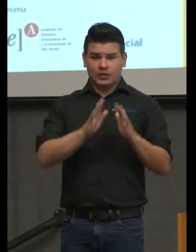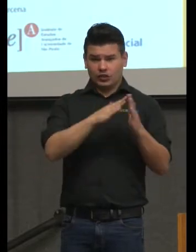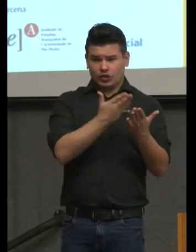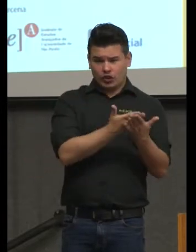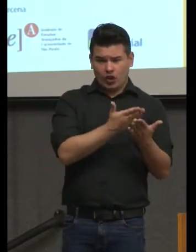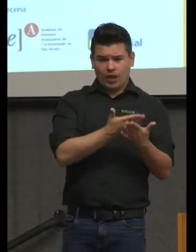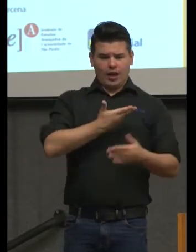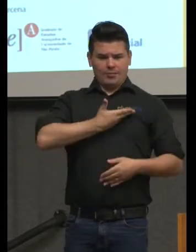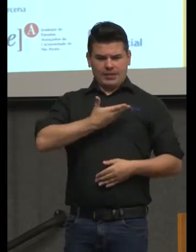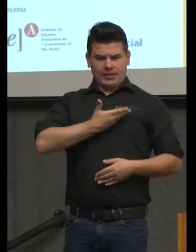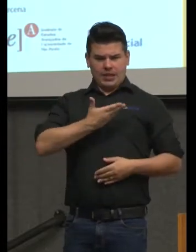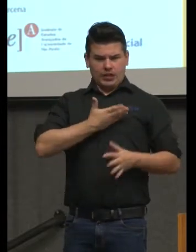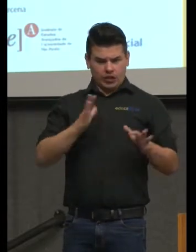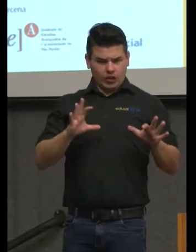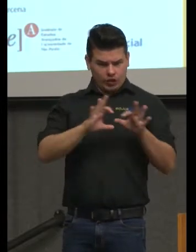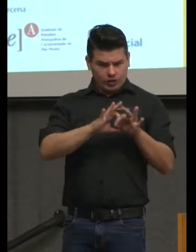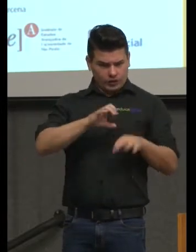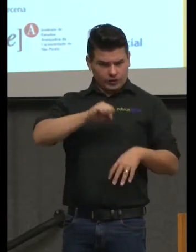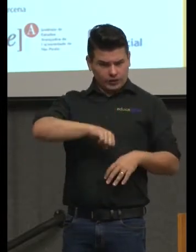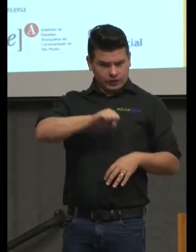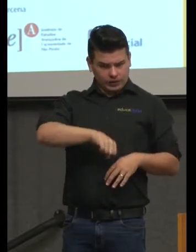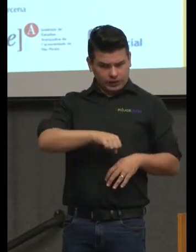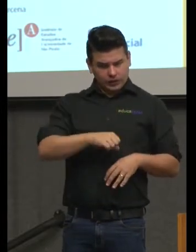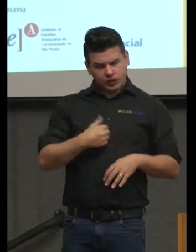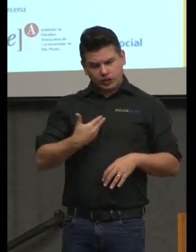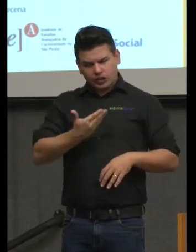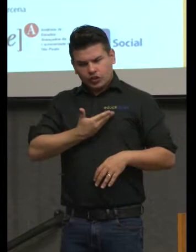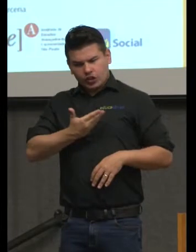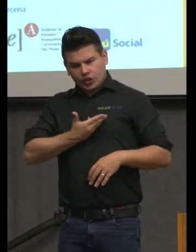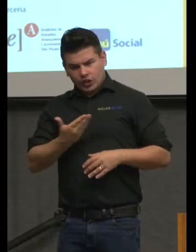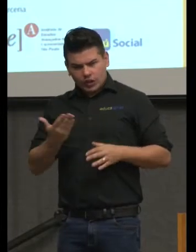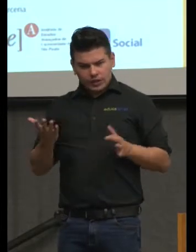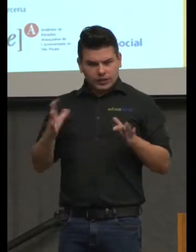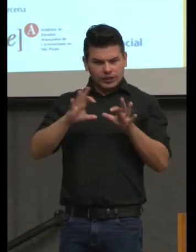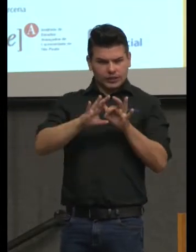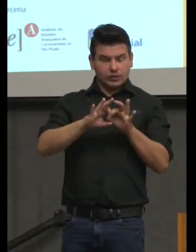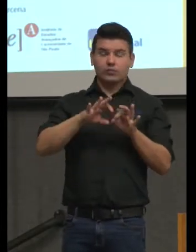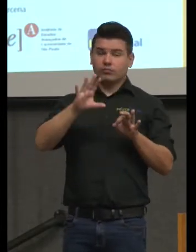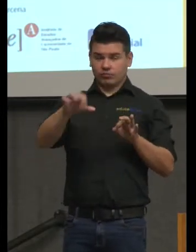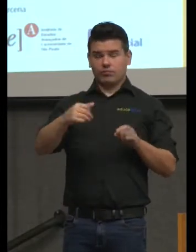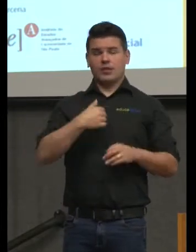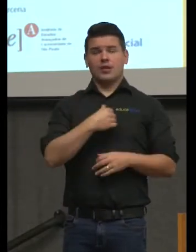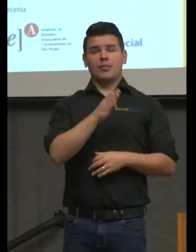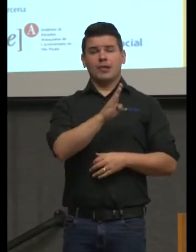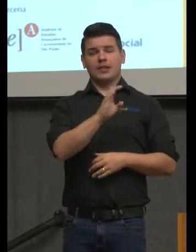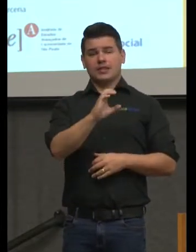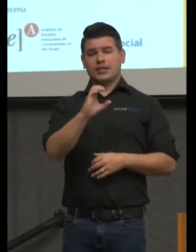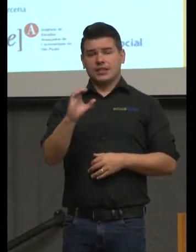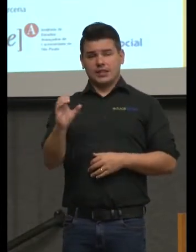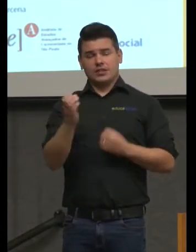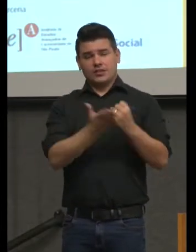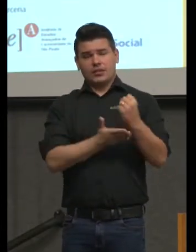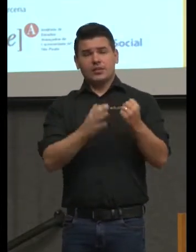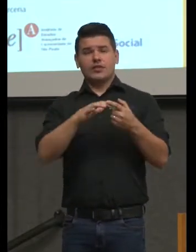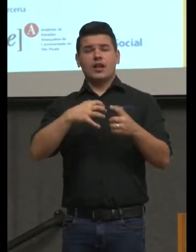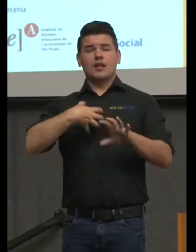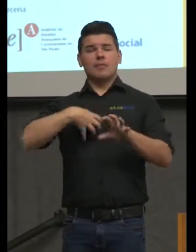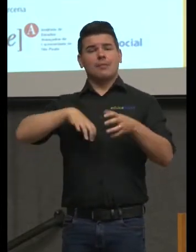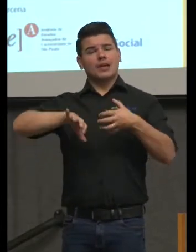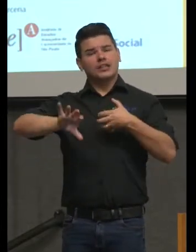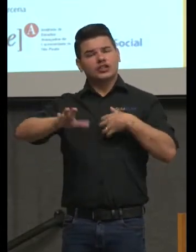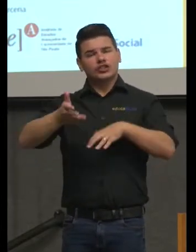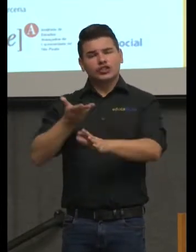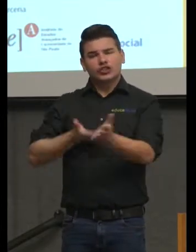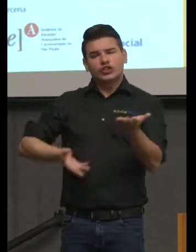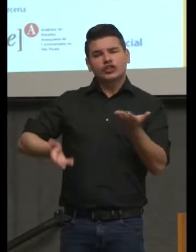ver com amizade? Ora, vários dos itens da base das competências, base na sociedade, falam de empatia, de estabelecimento, de